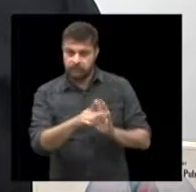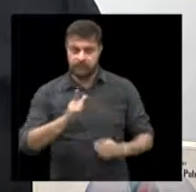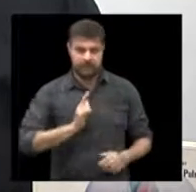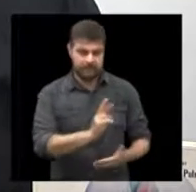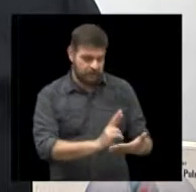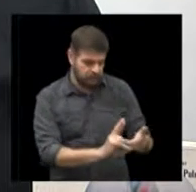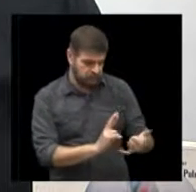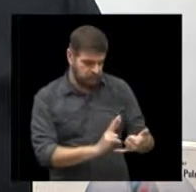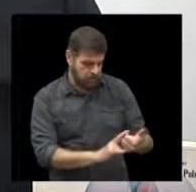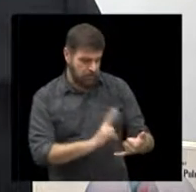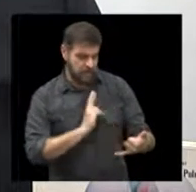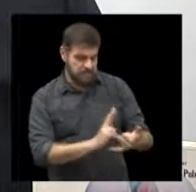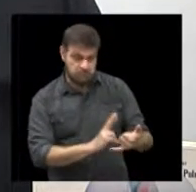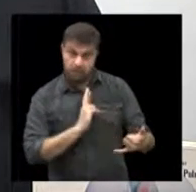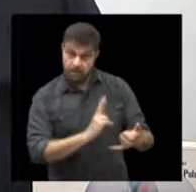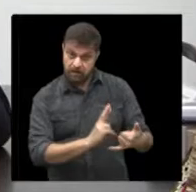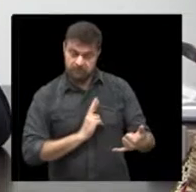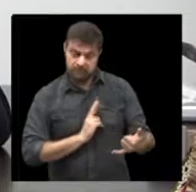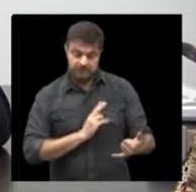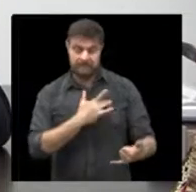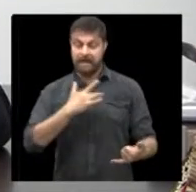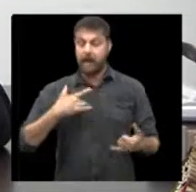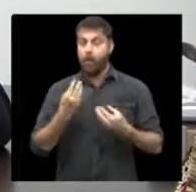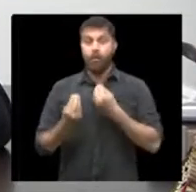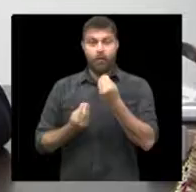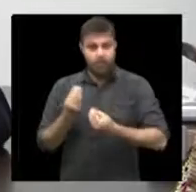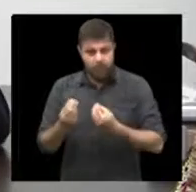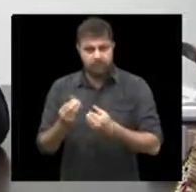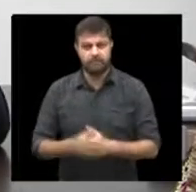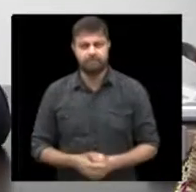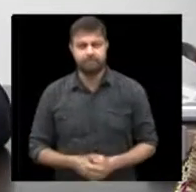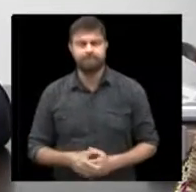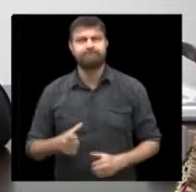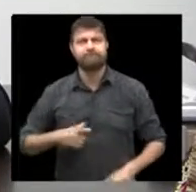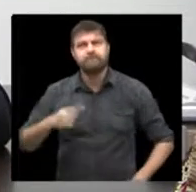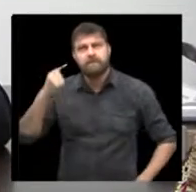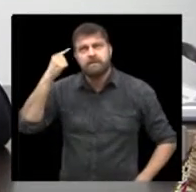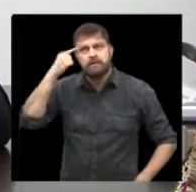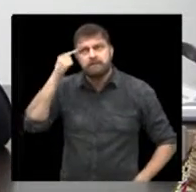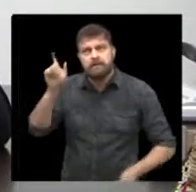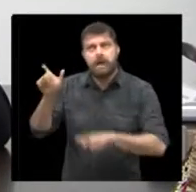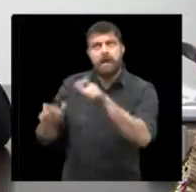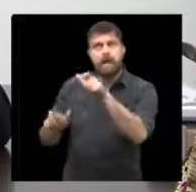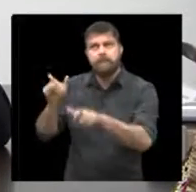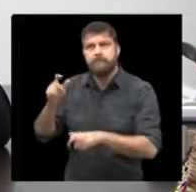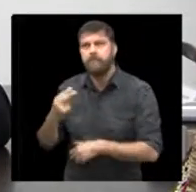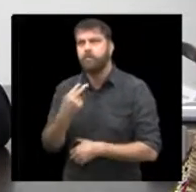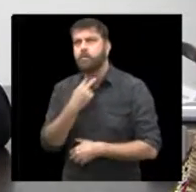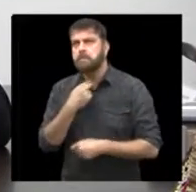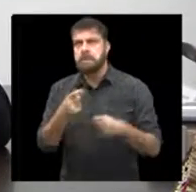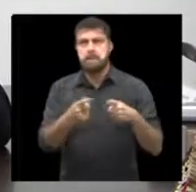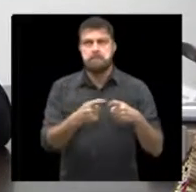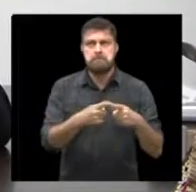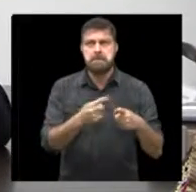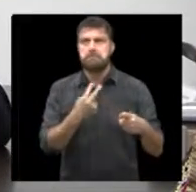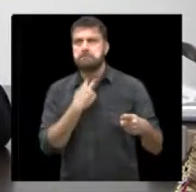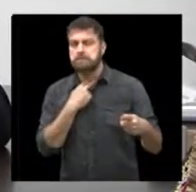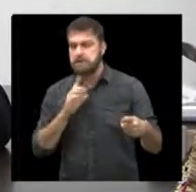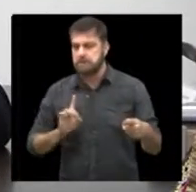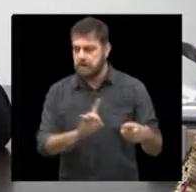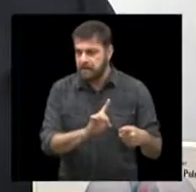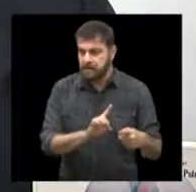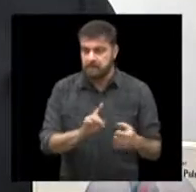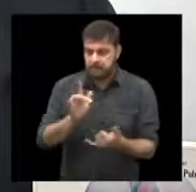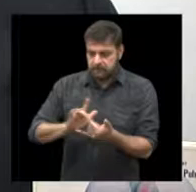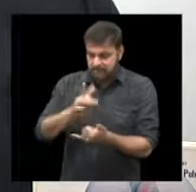orientações a respeito da sua saúde. E aí foi pensando nessas pessoas que o senhor criou esse aplicativo.